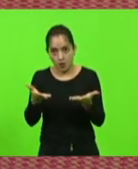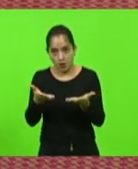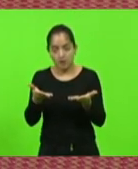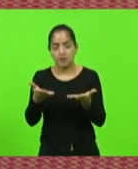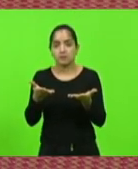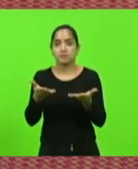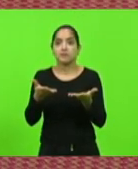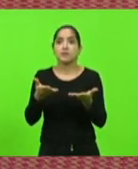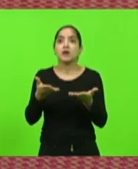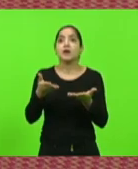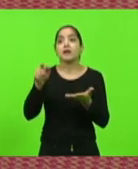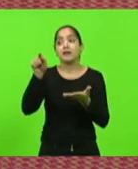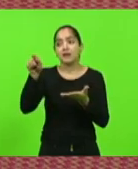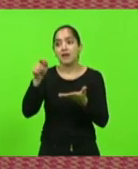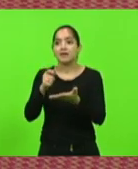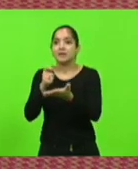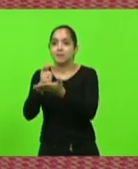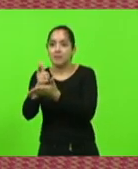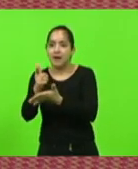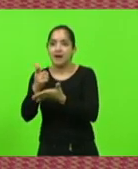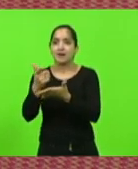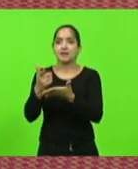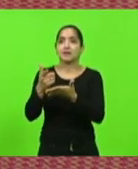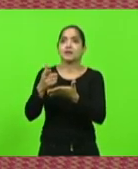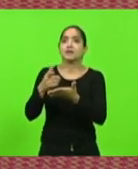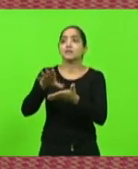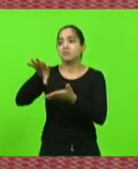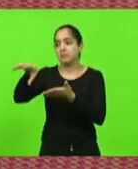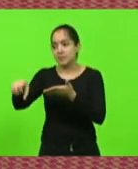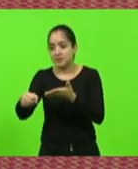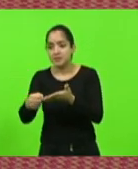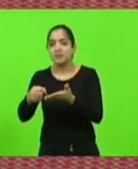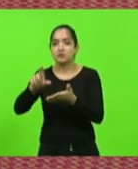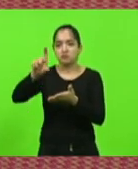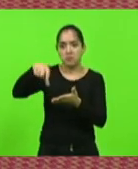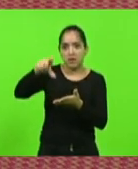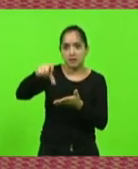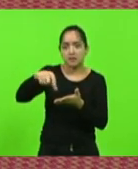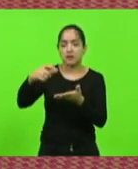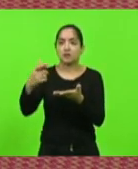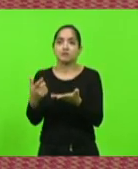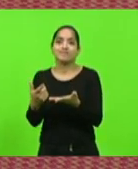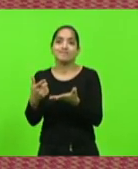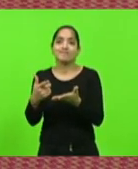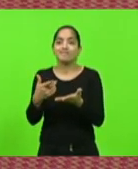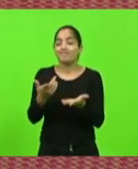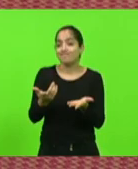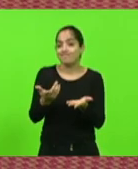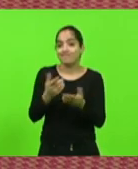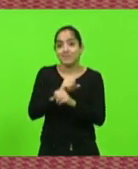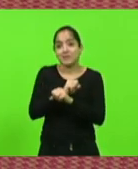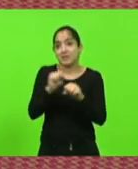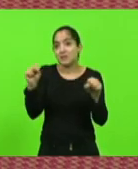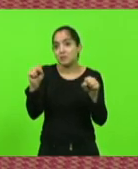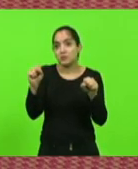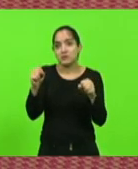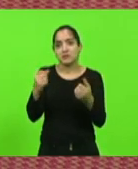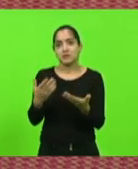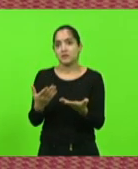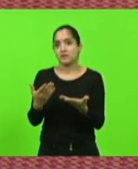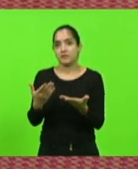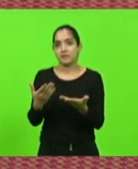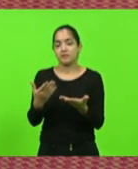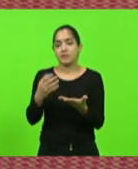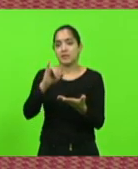em cima do contribuinte que vai lá e saca o dinheiro dele, passa no cartão, e não tem como fugir do ICMS, não tem como fugir